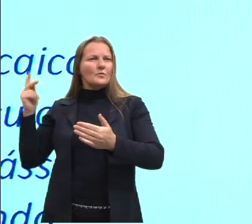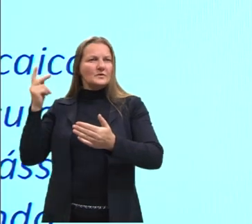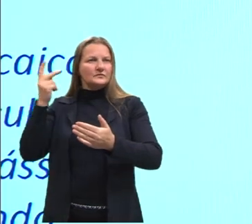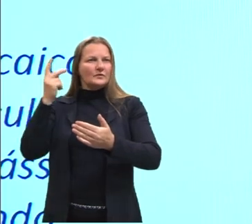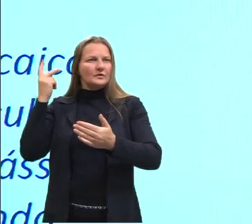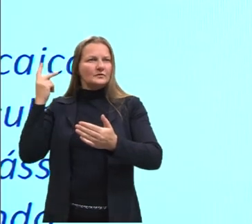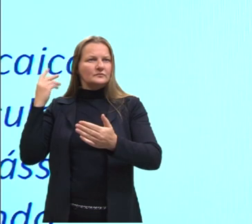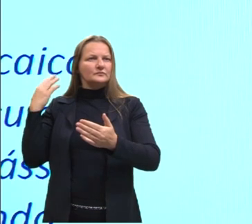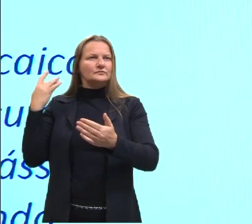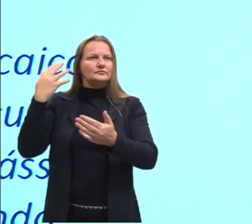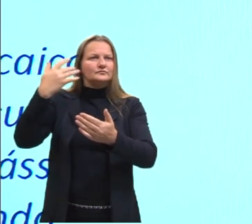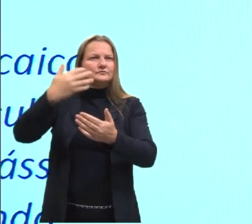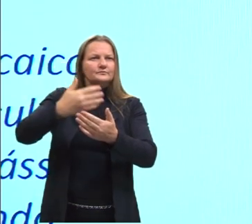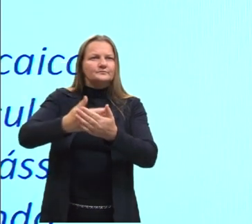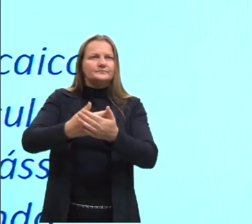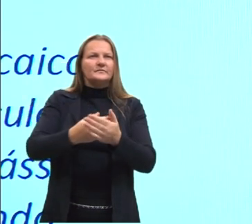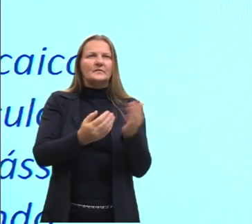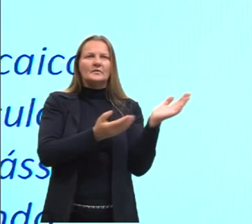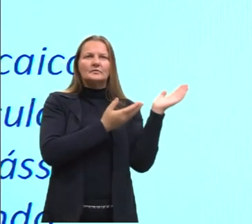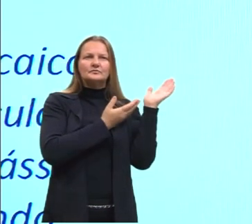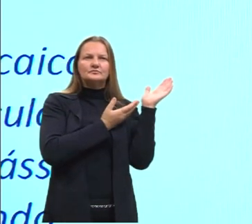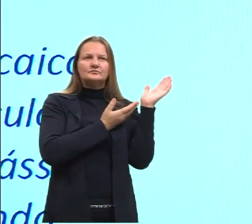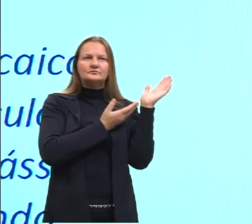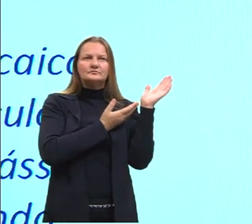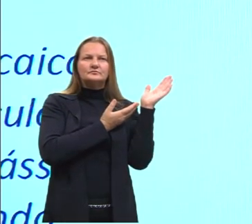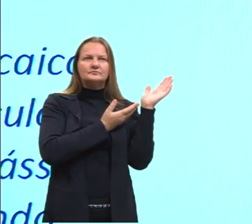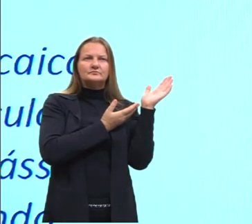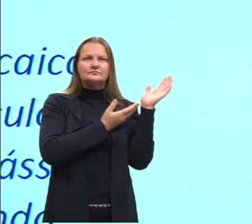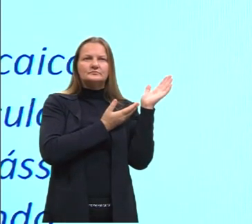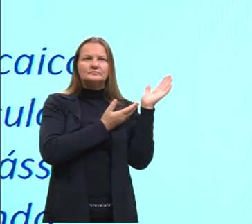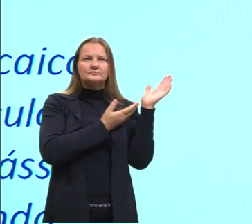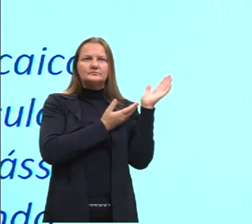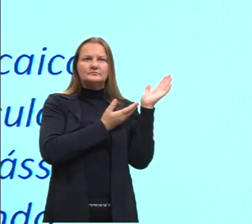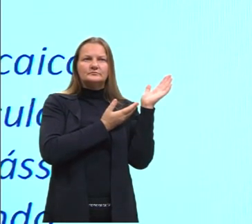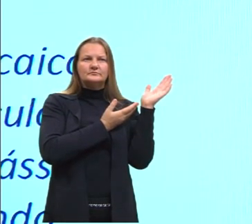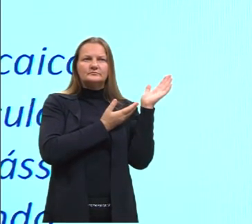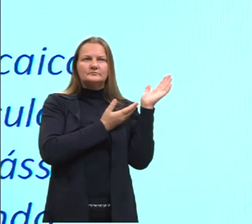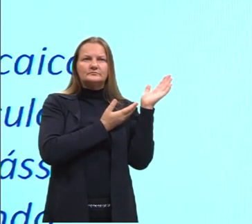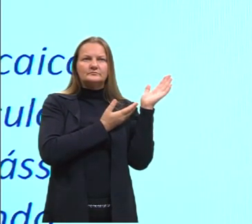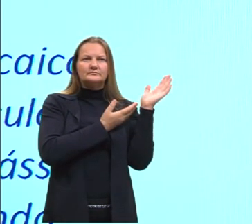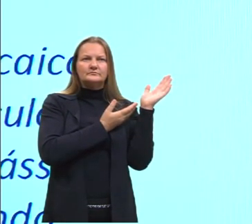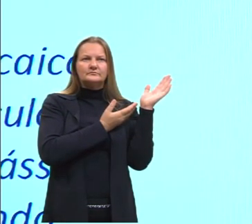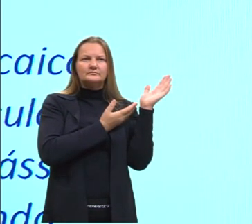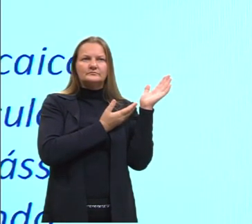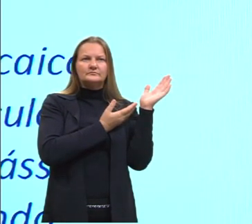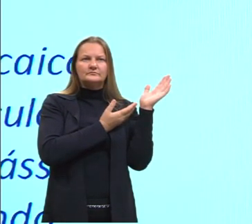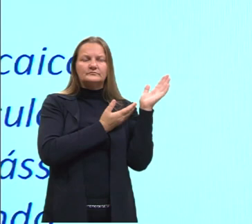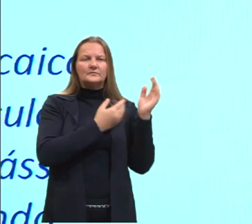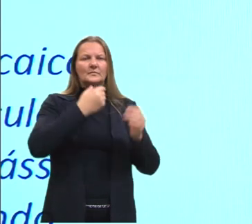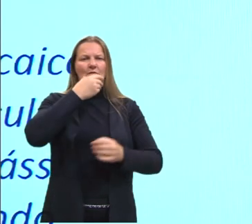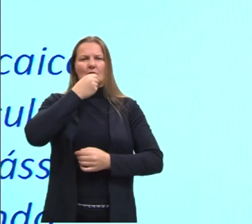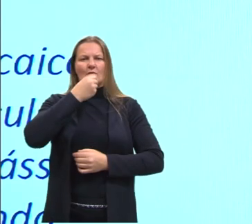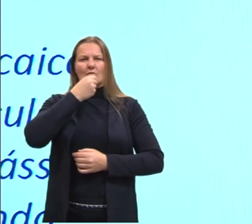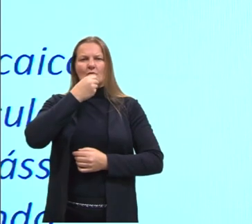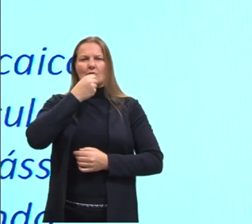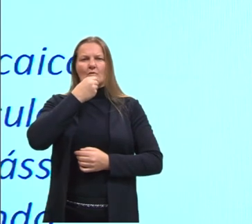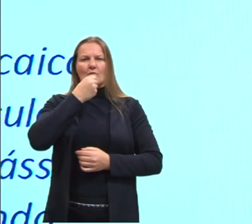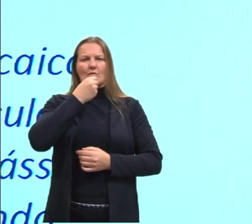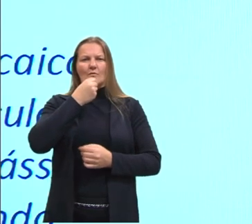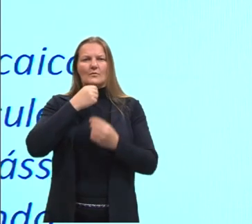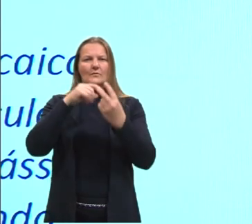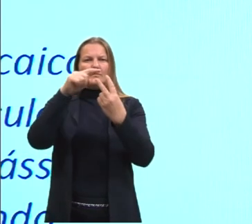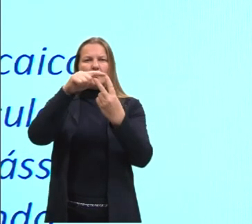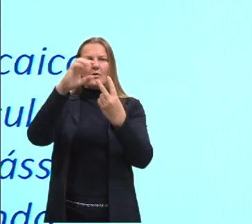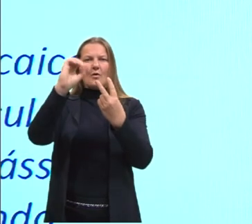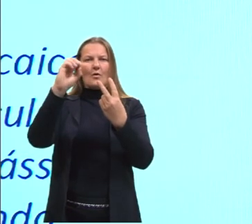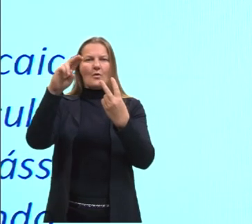essas figuras, essas esculturas, eram denominadas couros, a figura masculina, e couré,